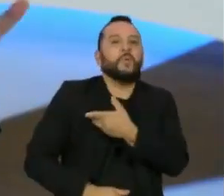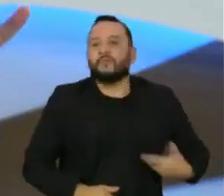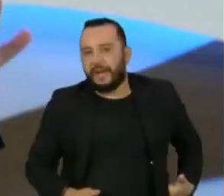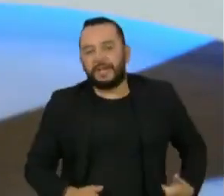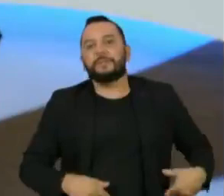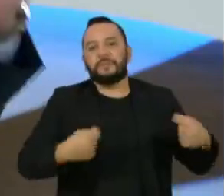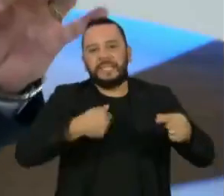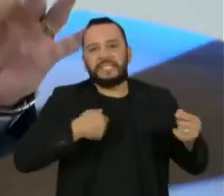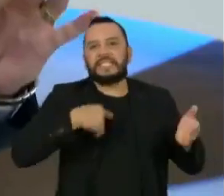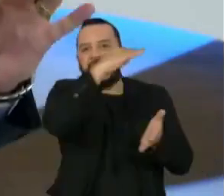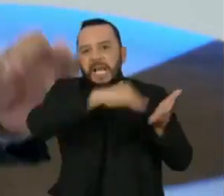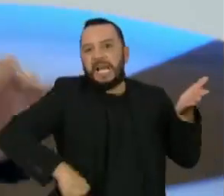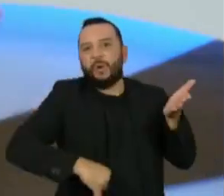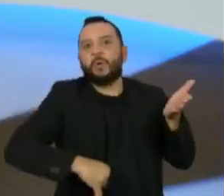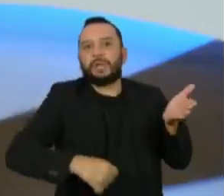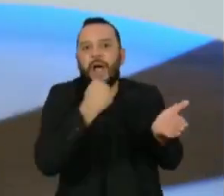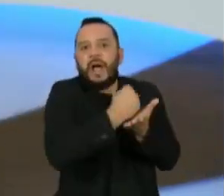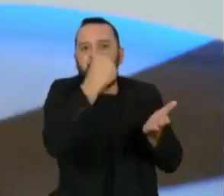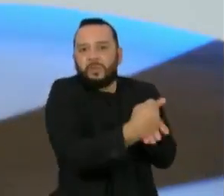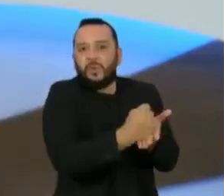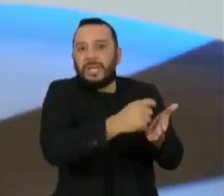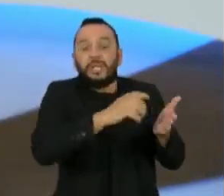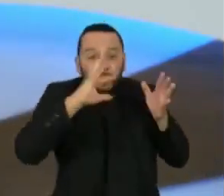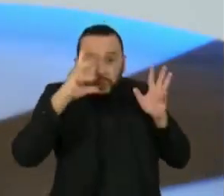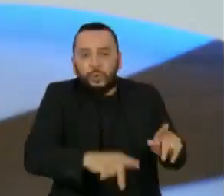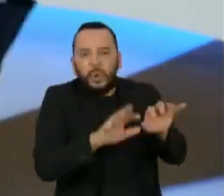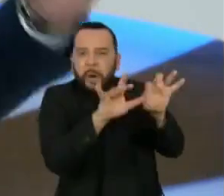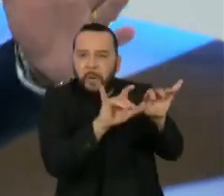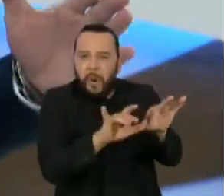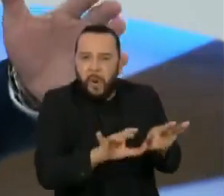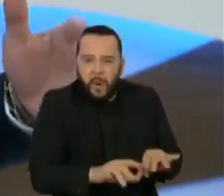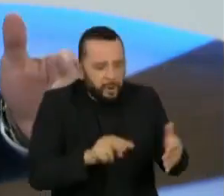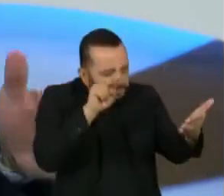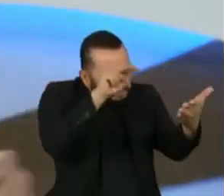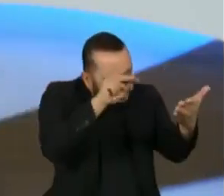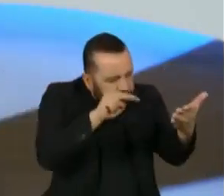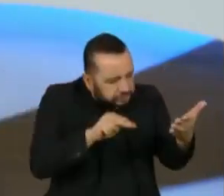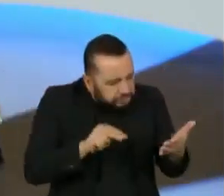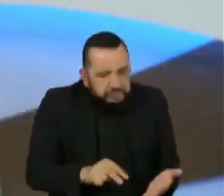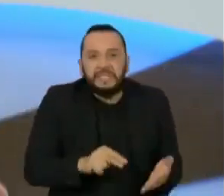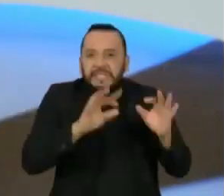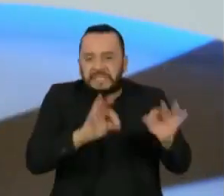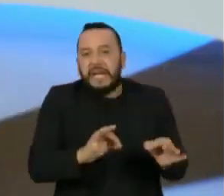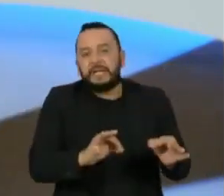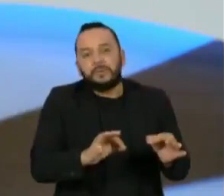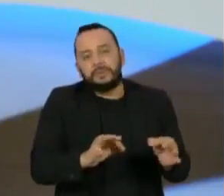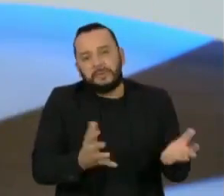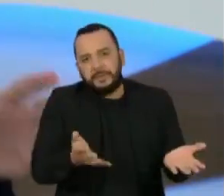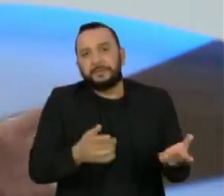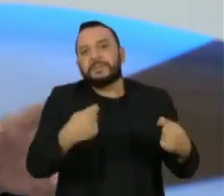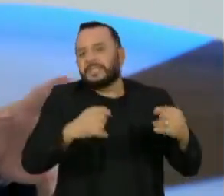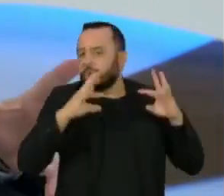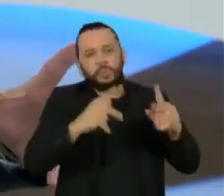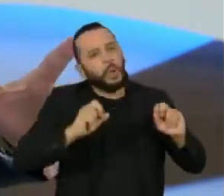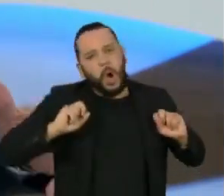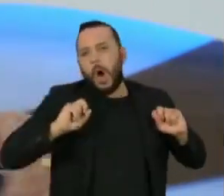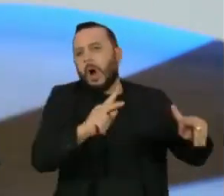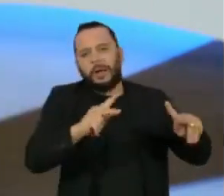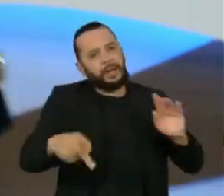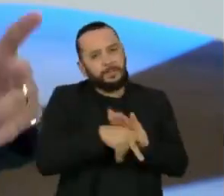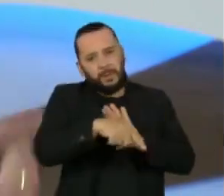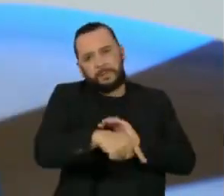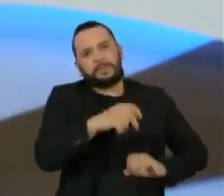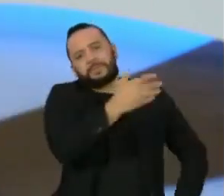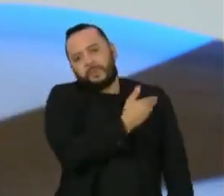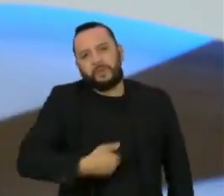você pagar uma empresa terceira que não está no contrato, muito menos um paraíso fiscal da forma que estava sendo feito. Esquece as quantidades de